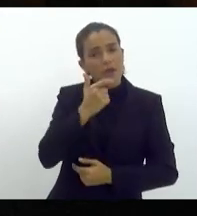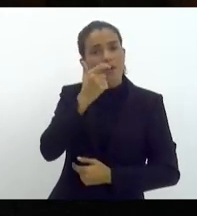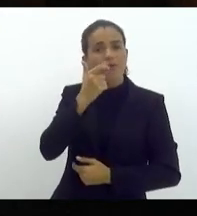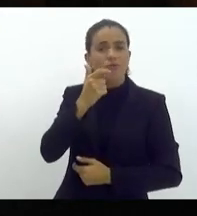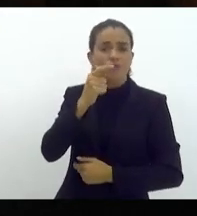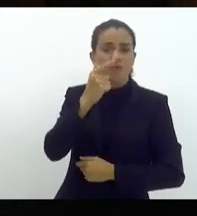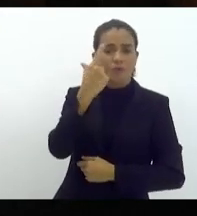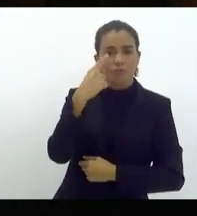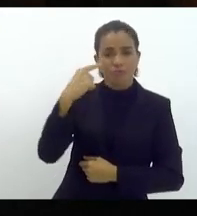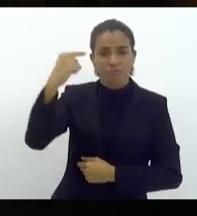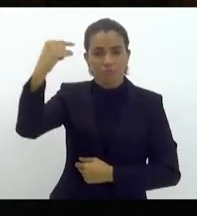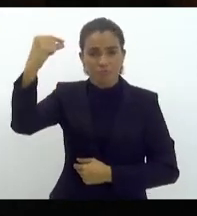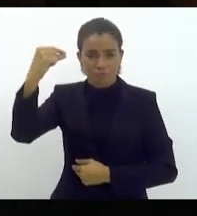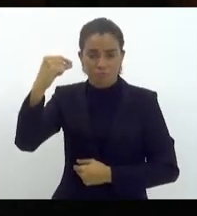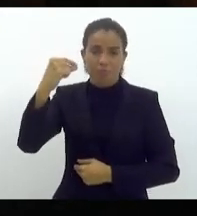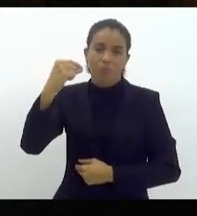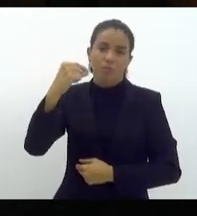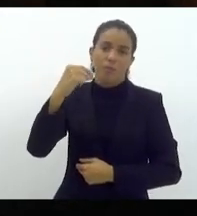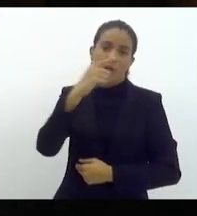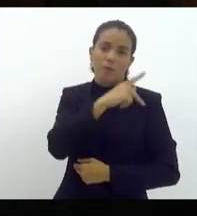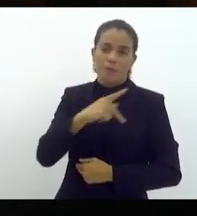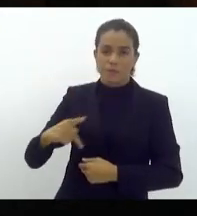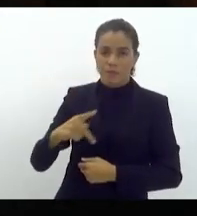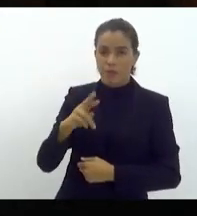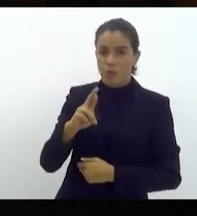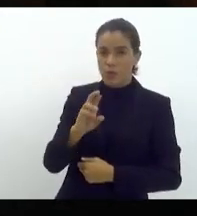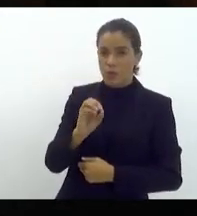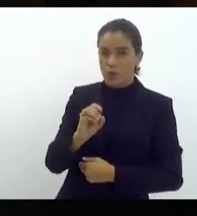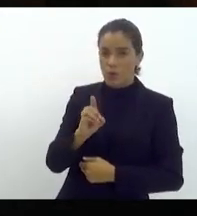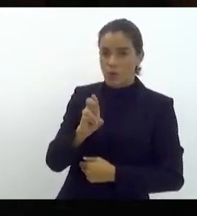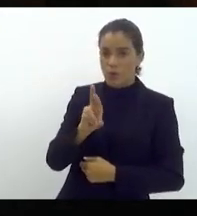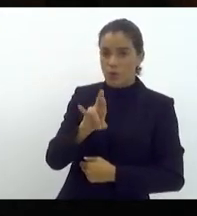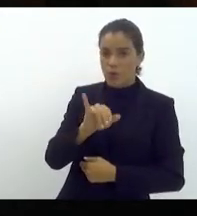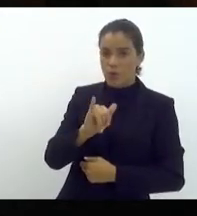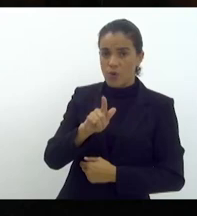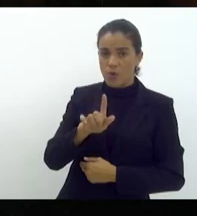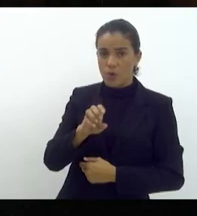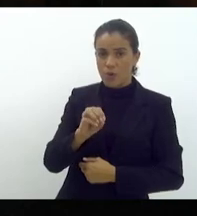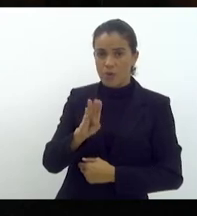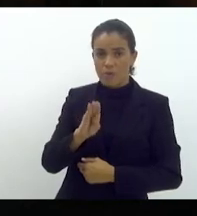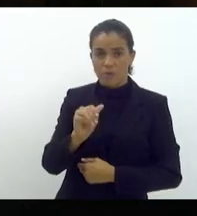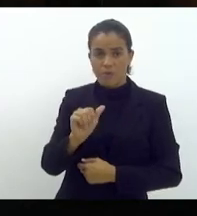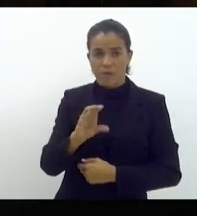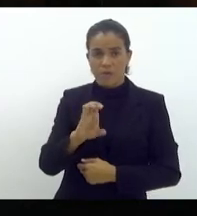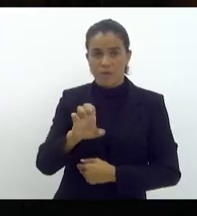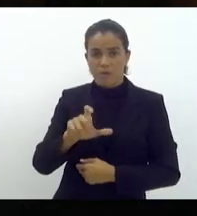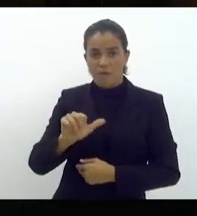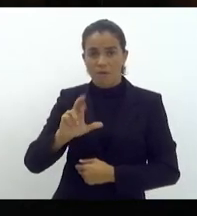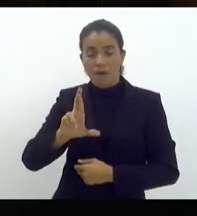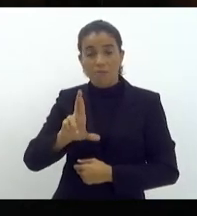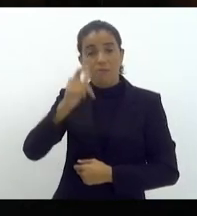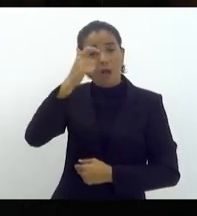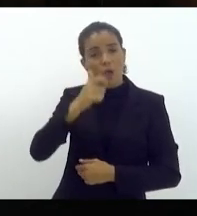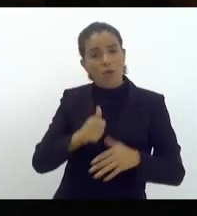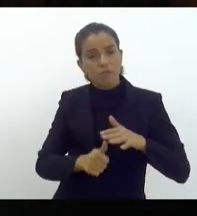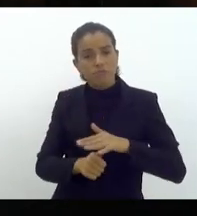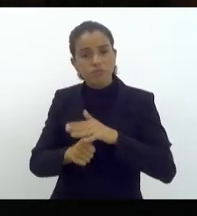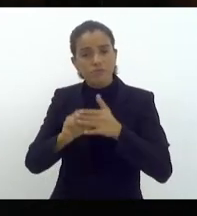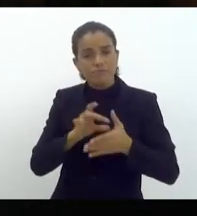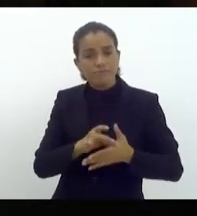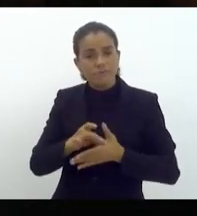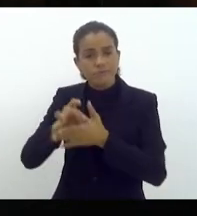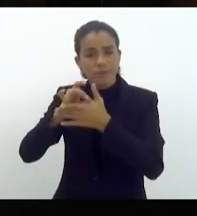pelo presidente Rodrigo Bacelar a estar aí à frente, conduzindo, acompanhando os